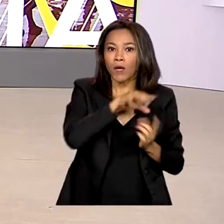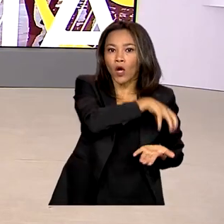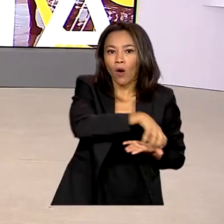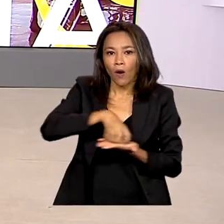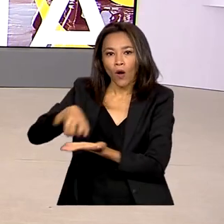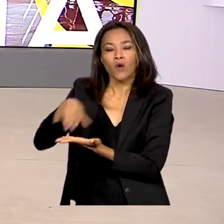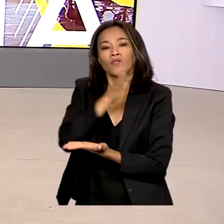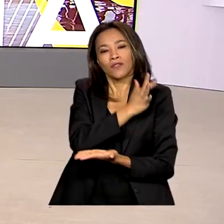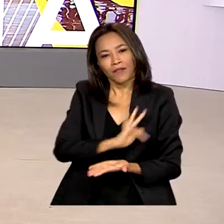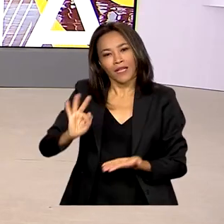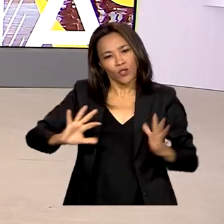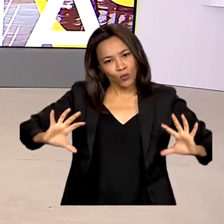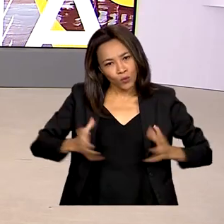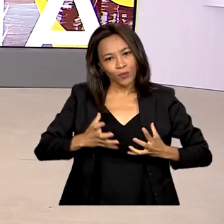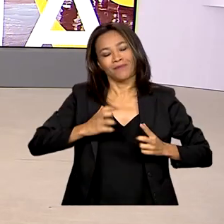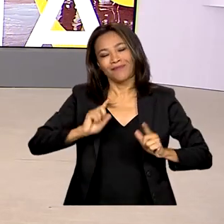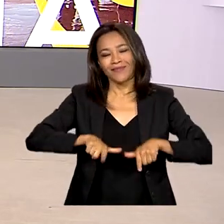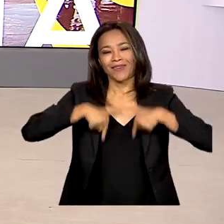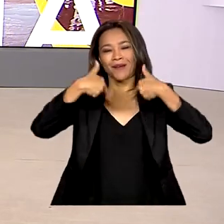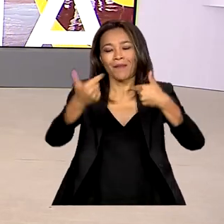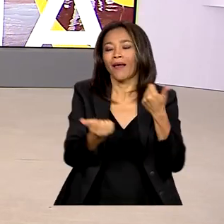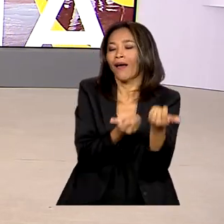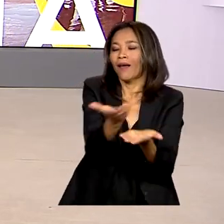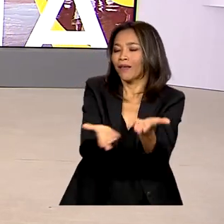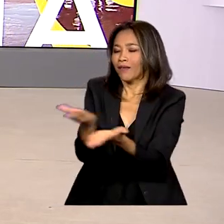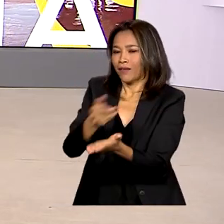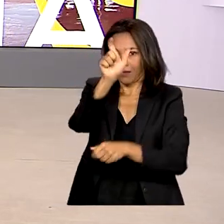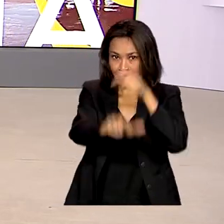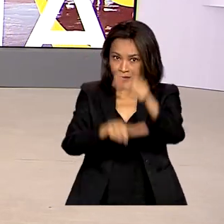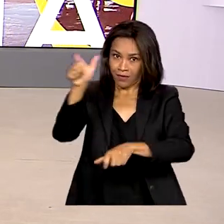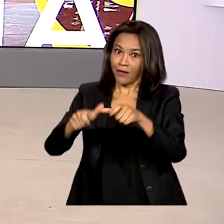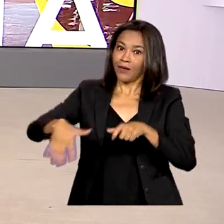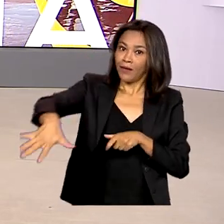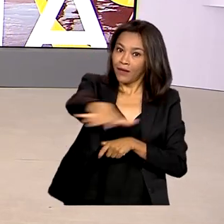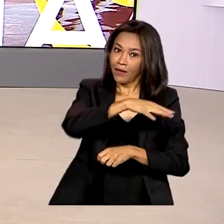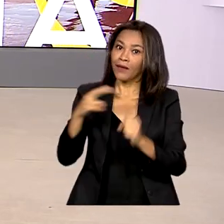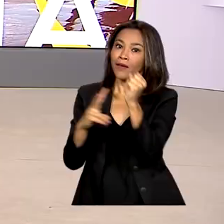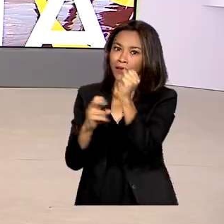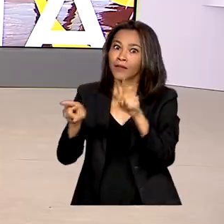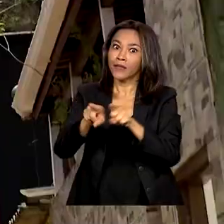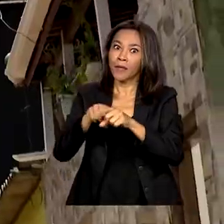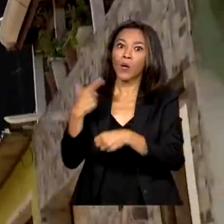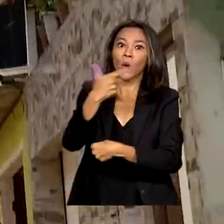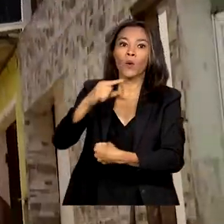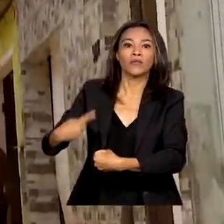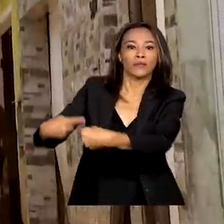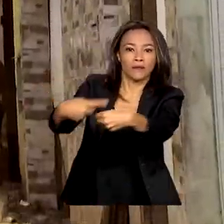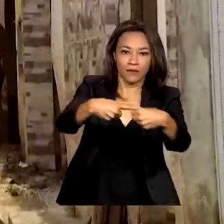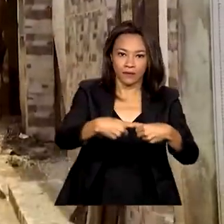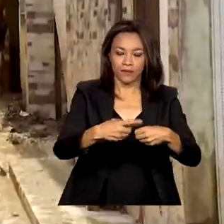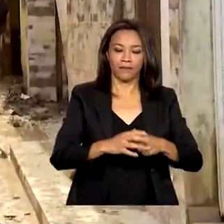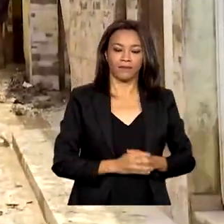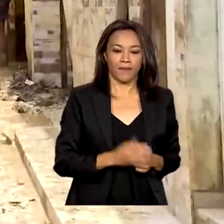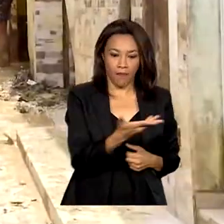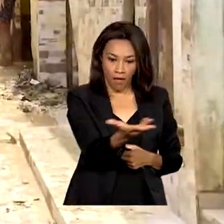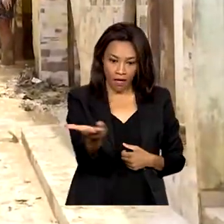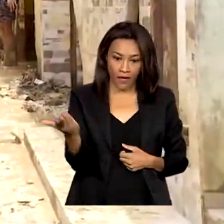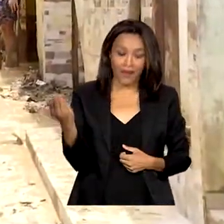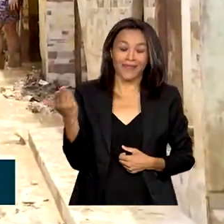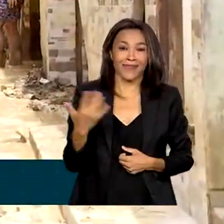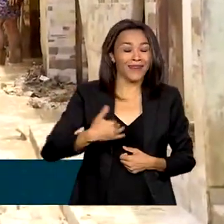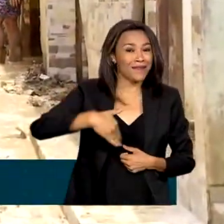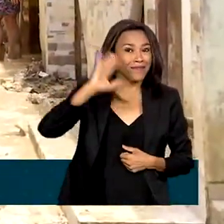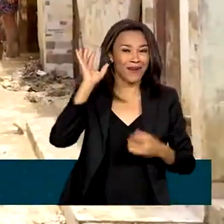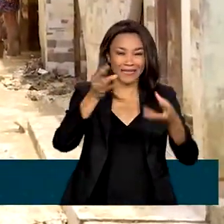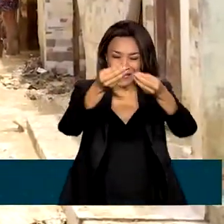em conjunto para o atendimento à população de São Sebastião e regiões vizinhas. Esta é a região mais